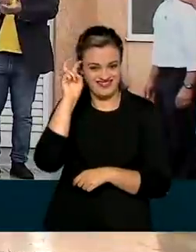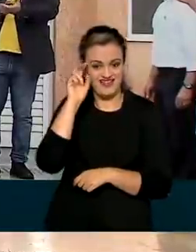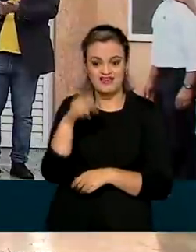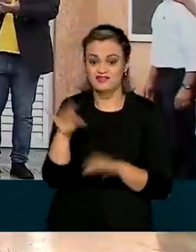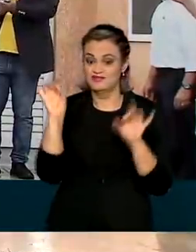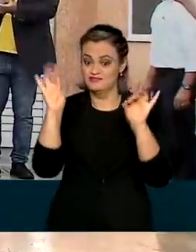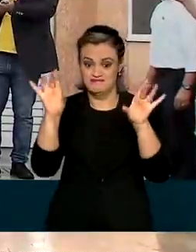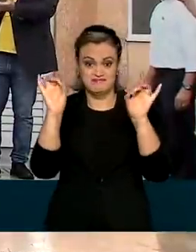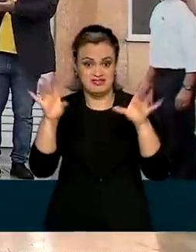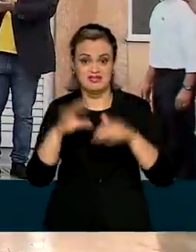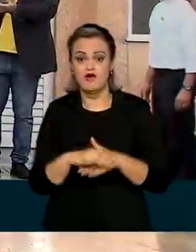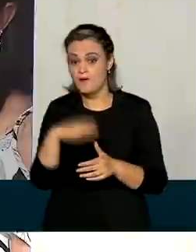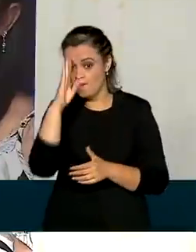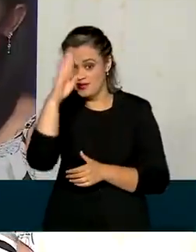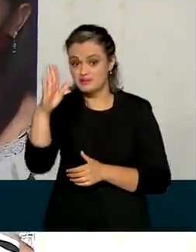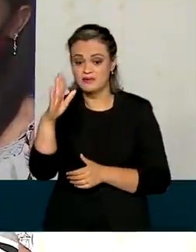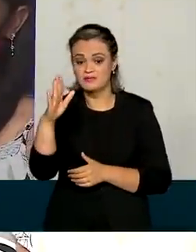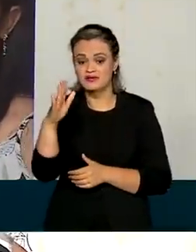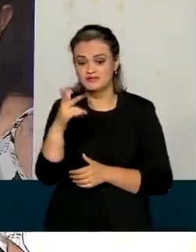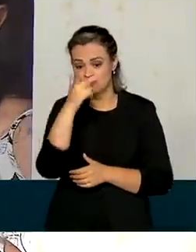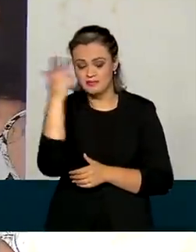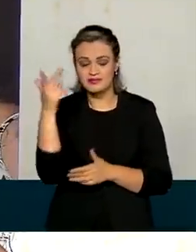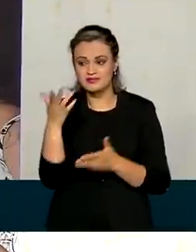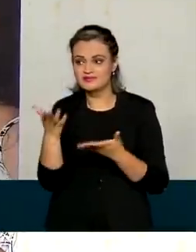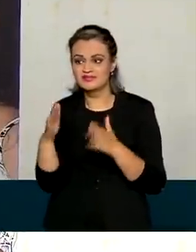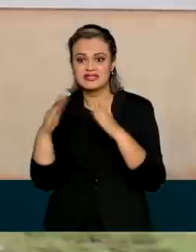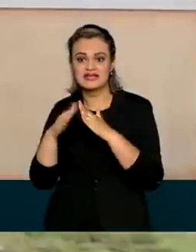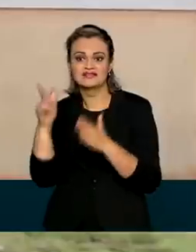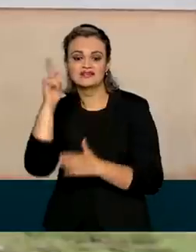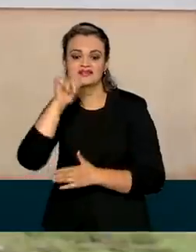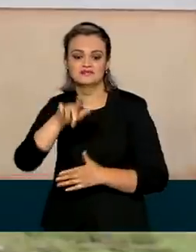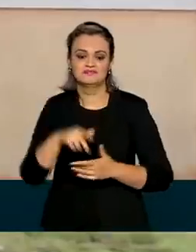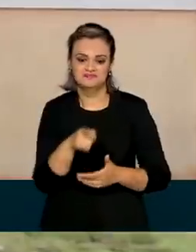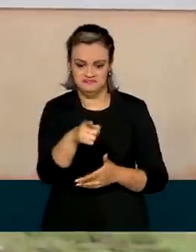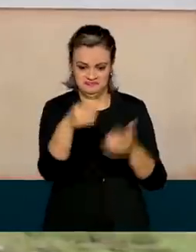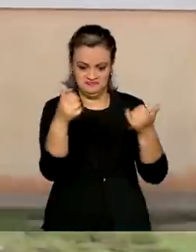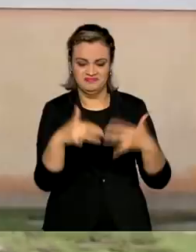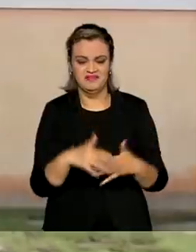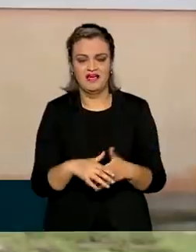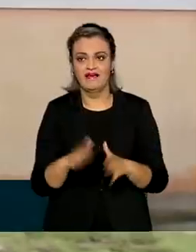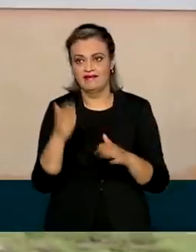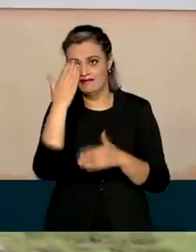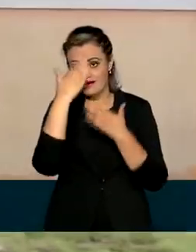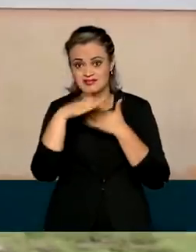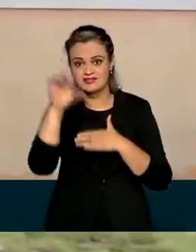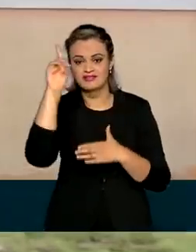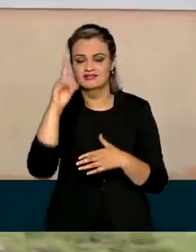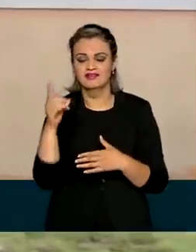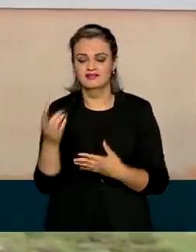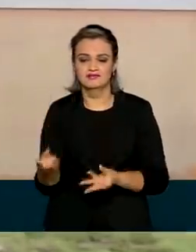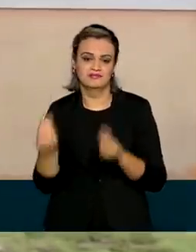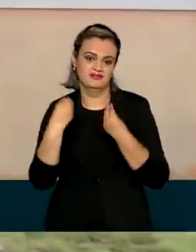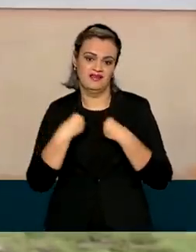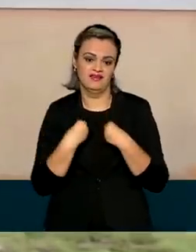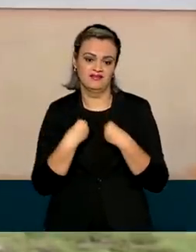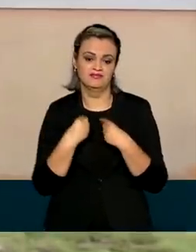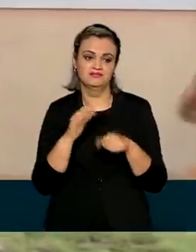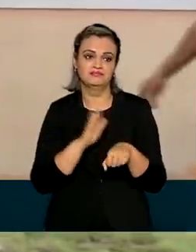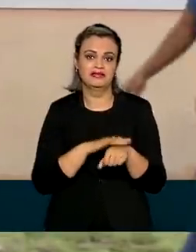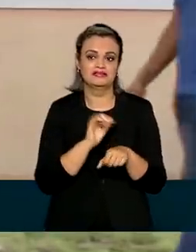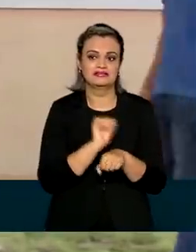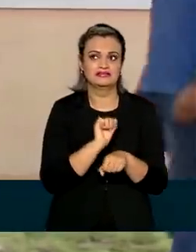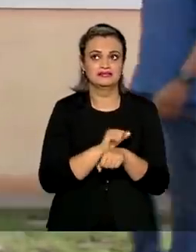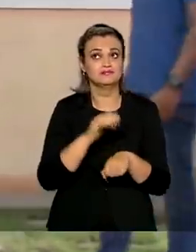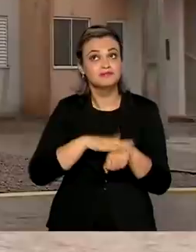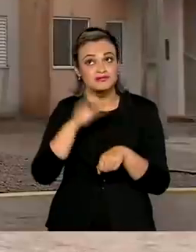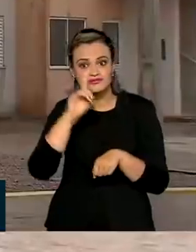especial, principalmente para quem recebeu um deles. E agora, graças a Deus, foi contemplada. Tudo tem a sua hora, tudo